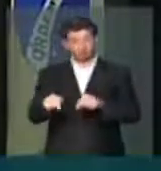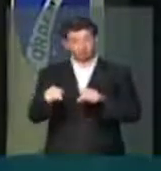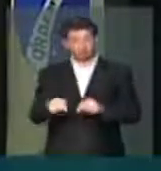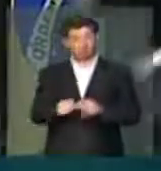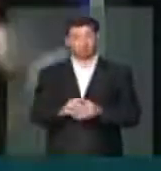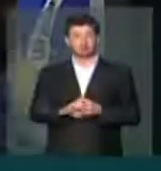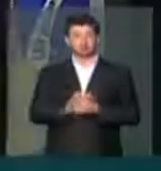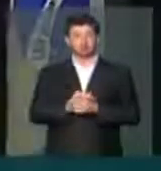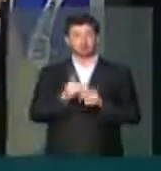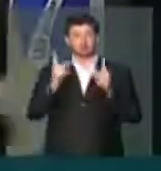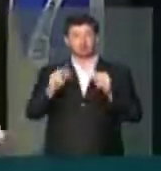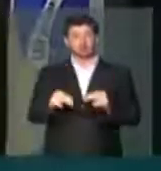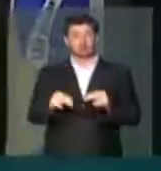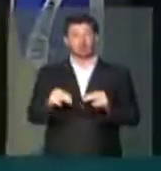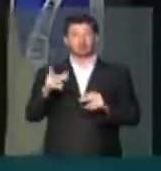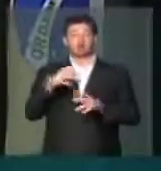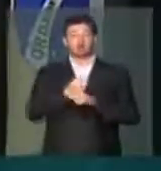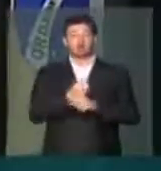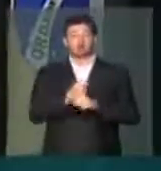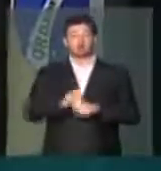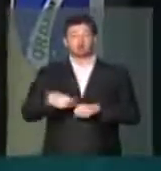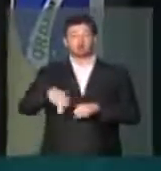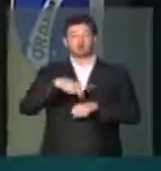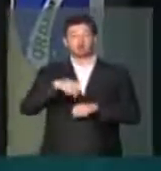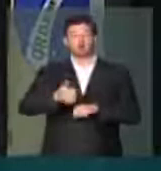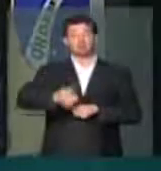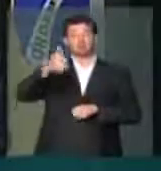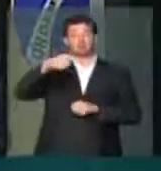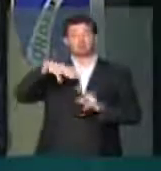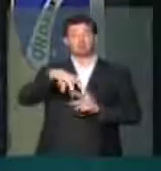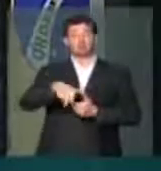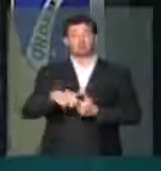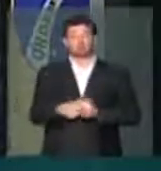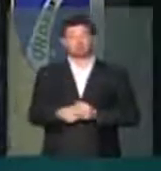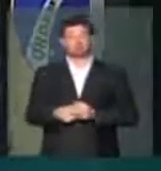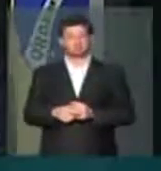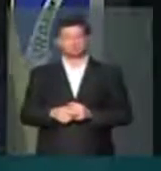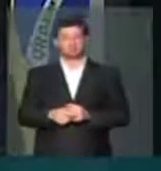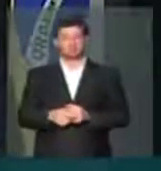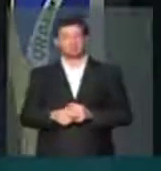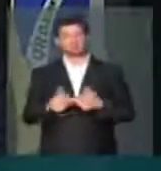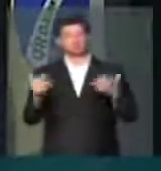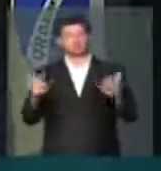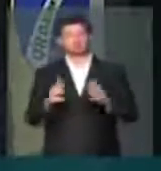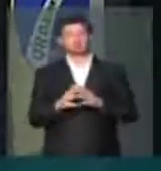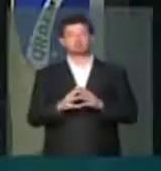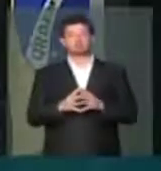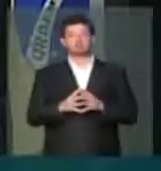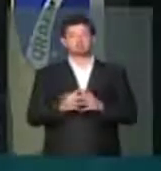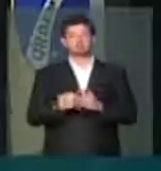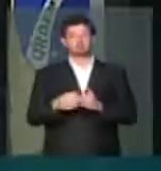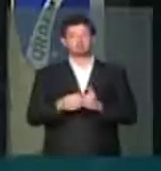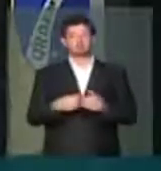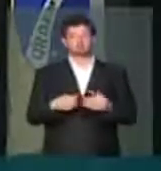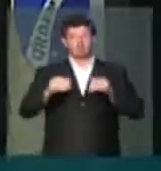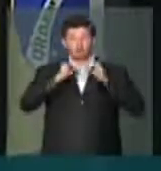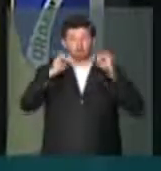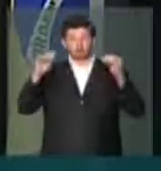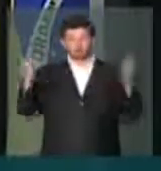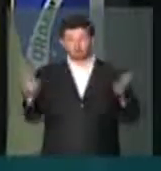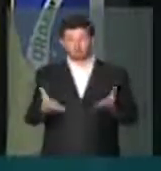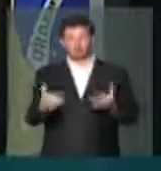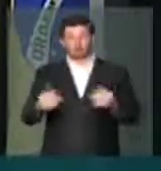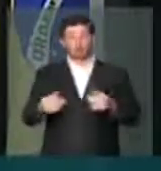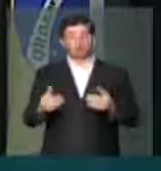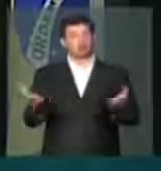brasileira, como sendo conta de país de primeiro mundo. Por isso, que nós esperamos que esse anúncio que vem agora,